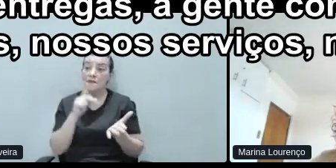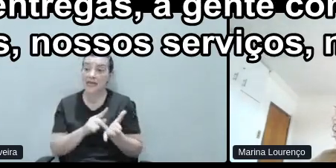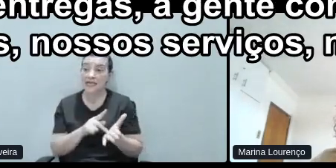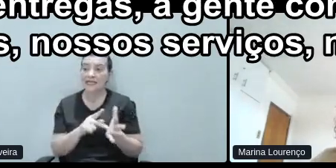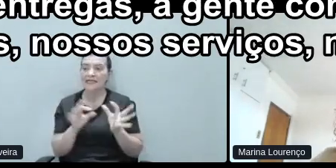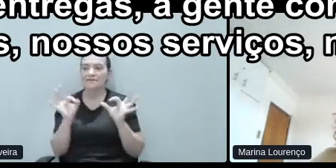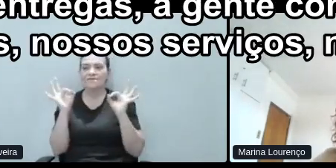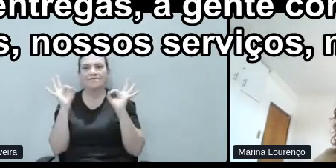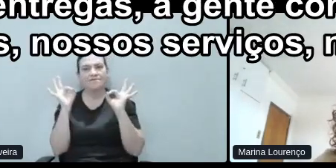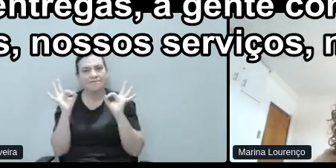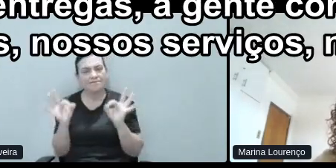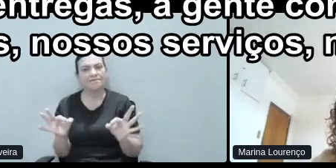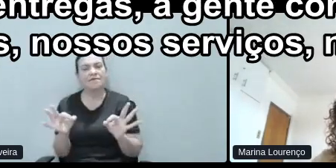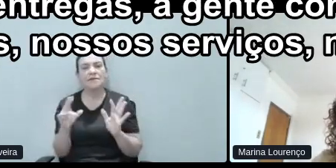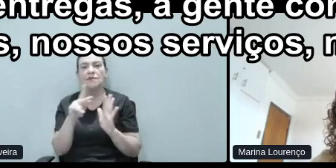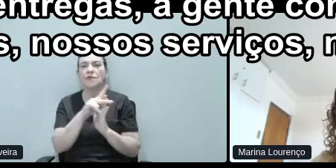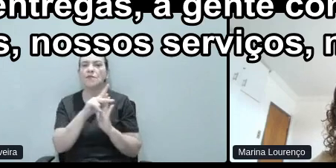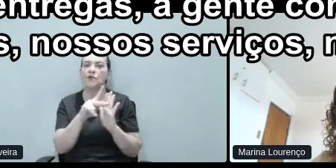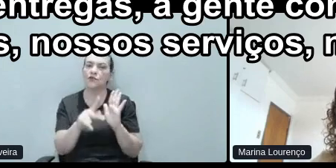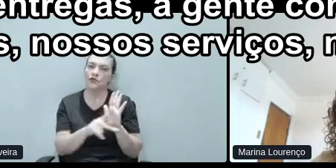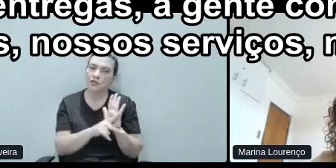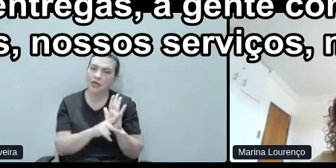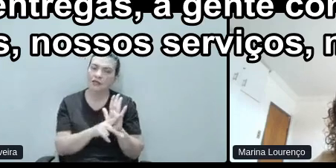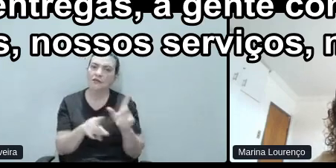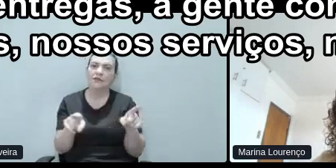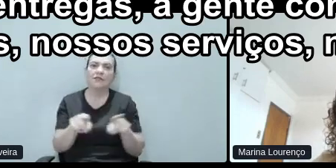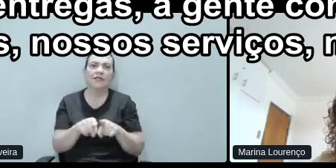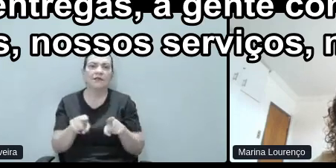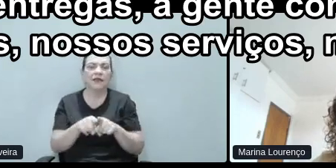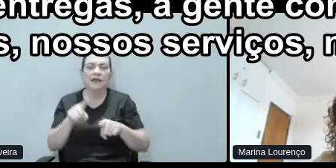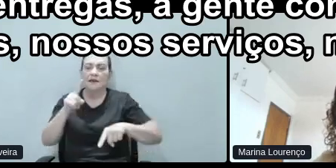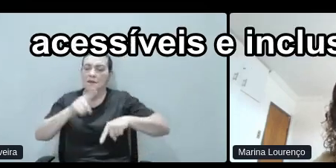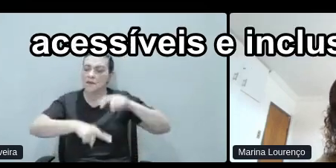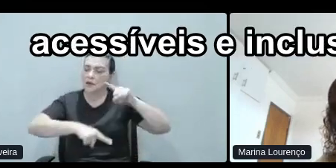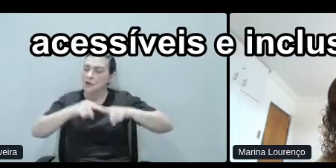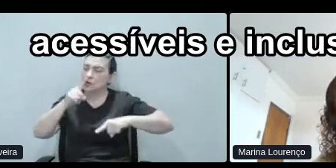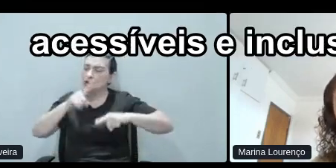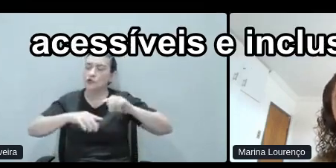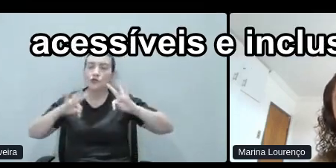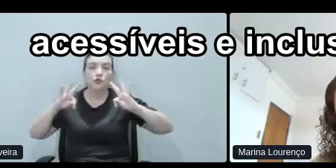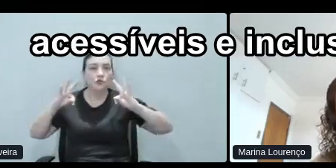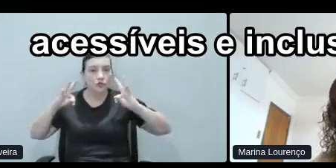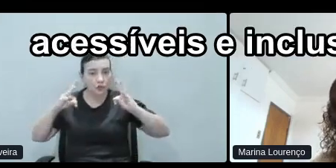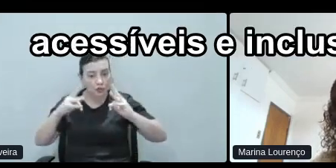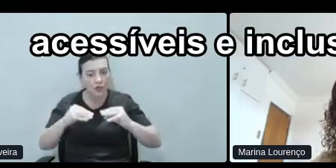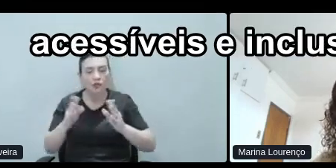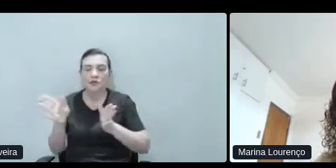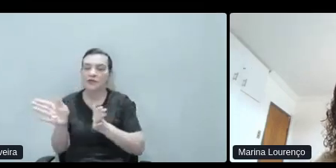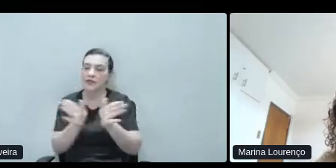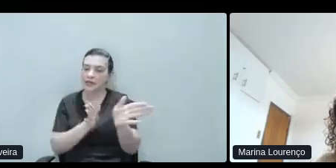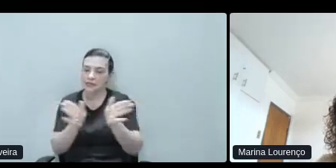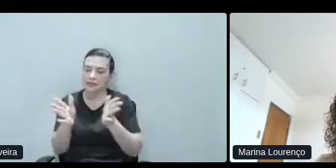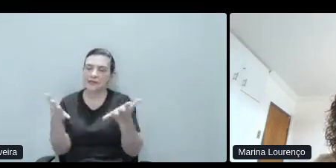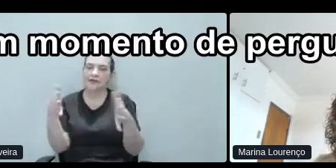nossos projetos, nossos serviços, os nossos produtos sejam acessíveis e inclusivos.